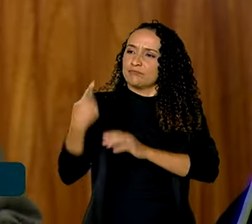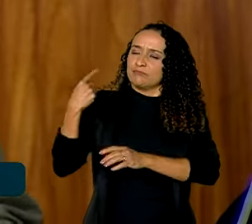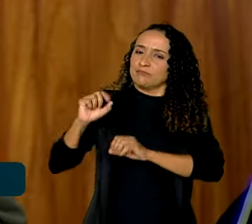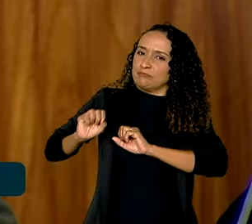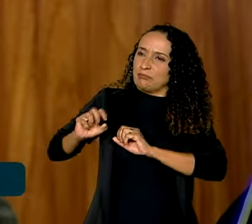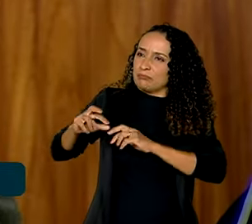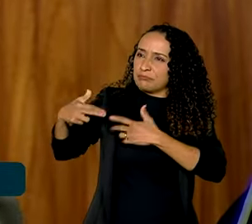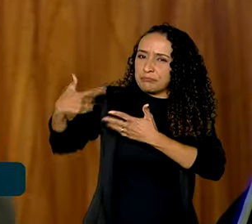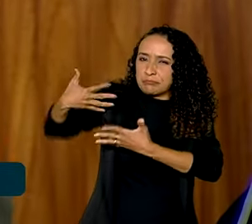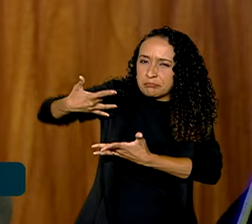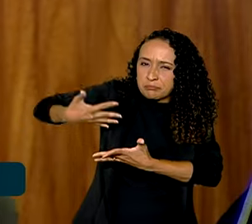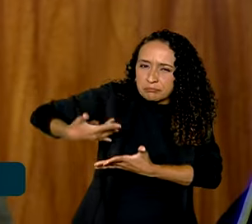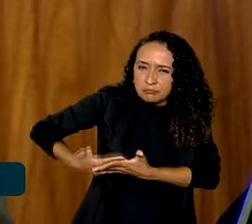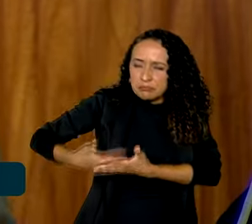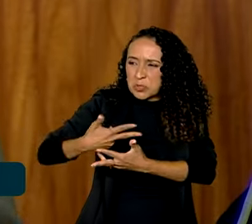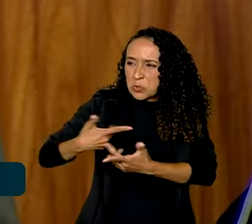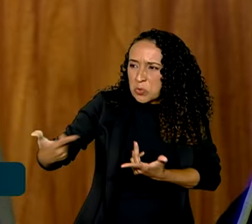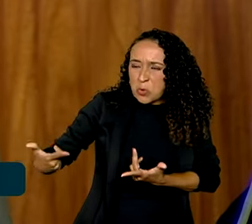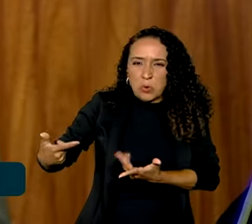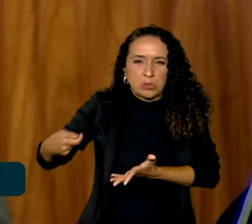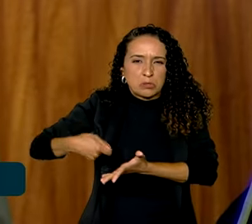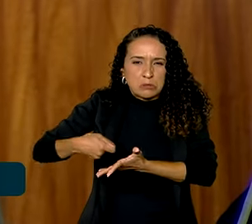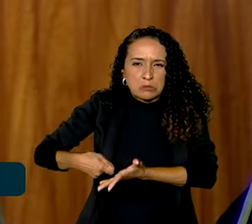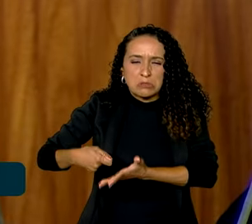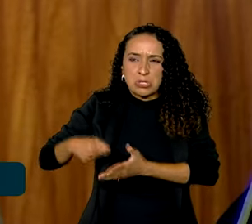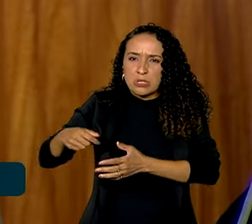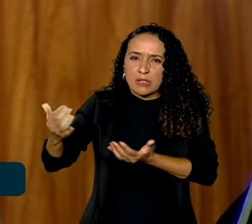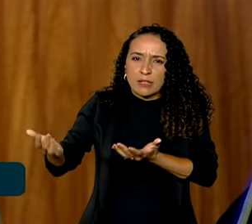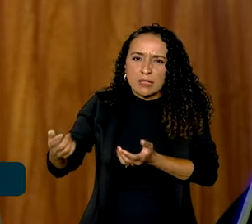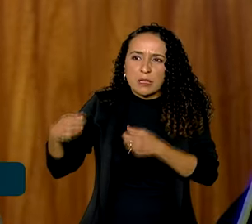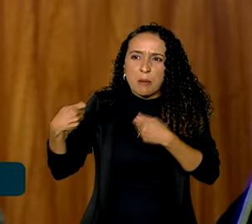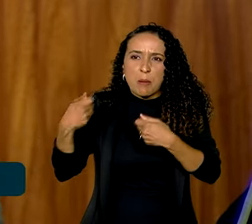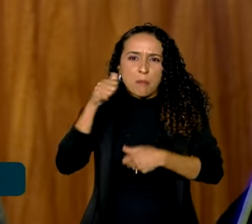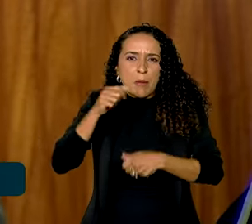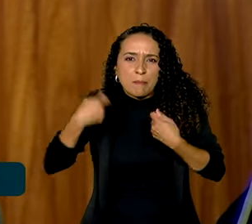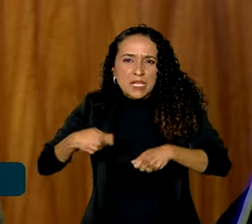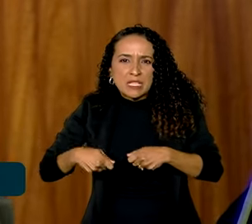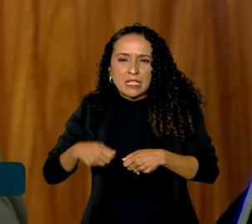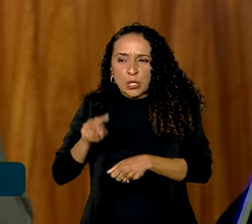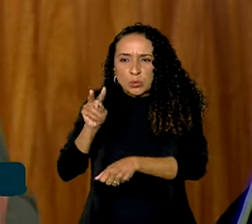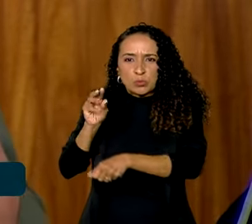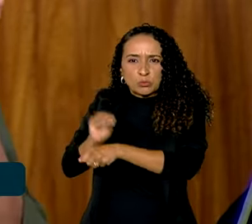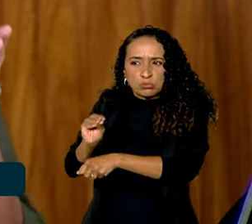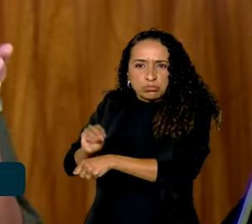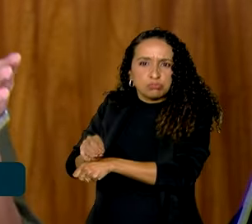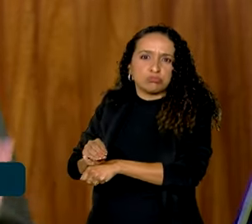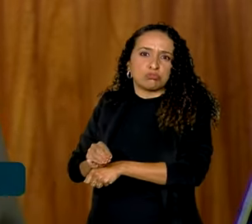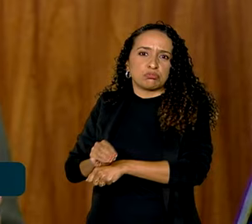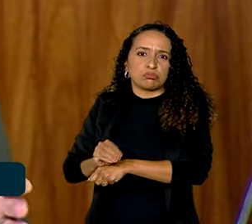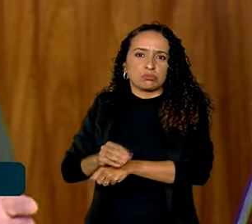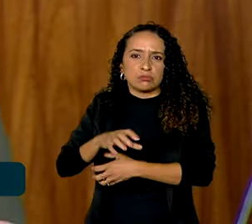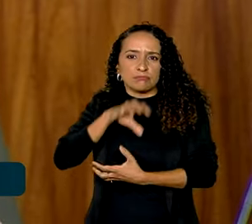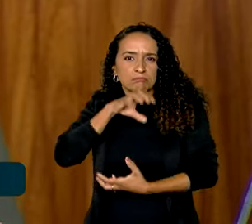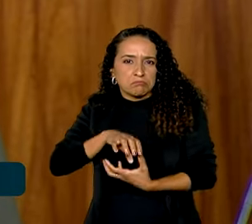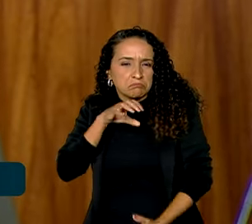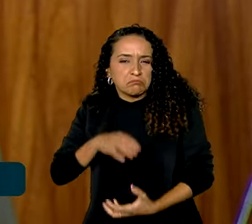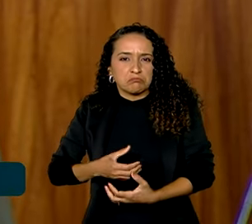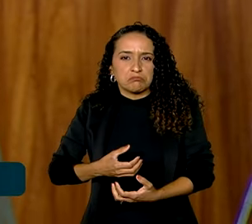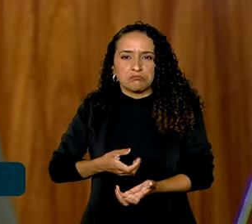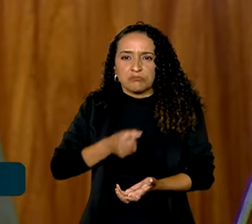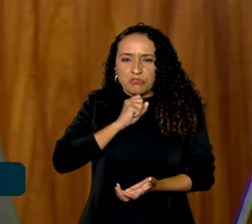condicionantes que as mulheres, muitas vezes, têm que cuidar dos idosos e não podem as